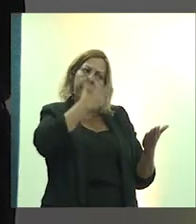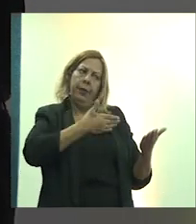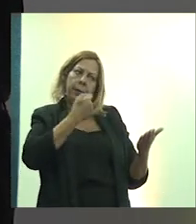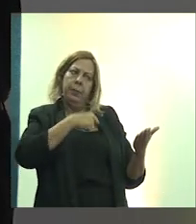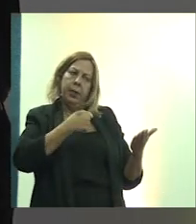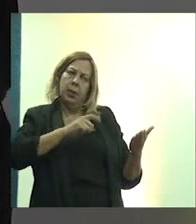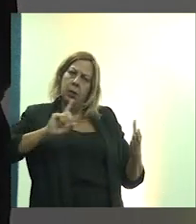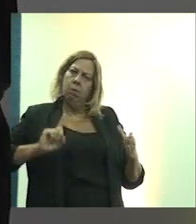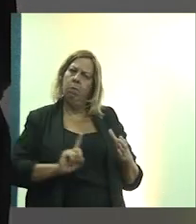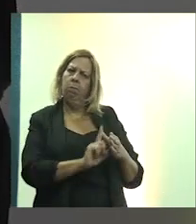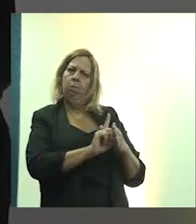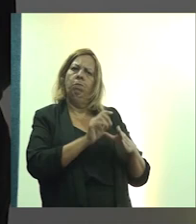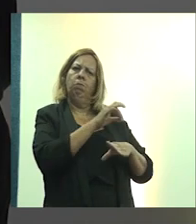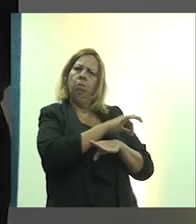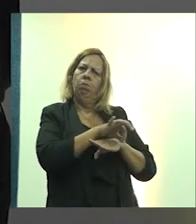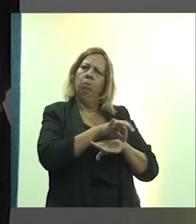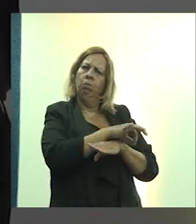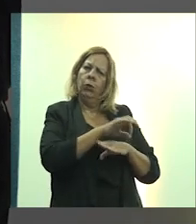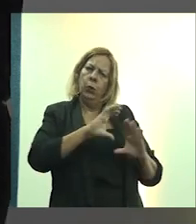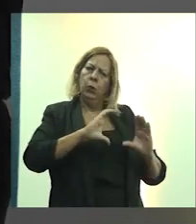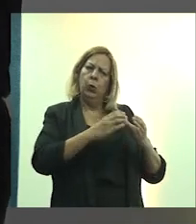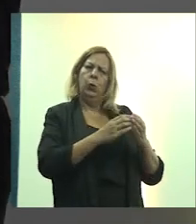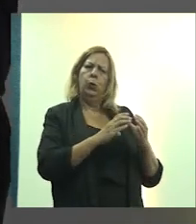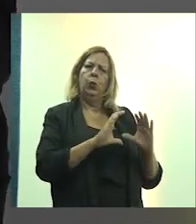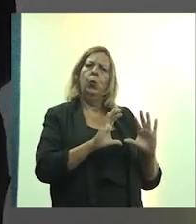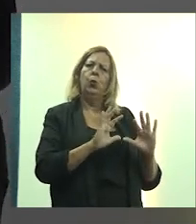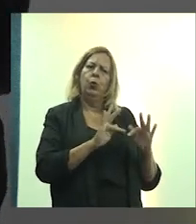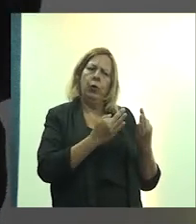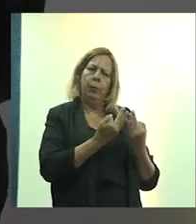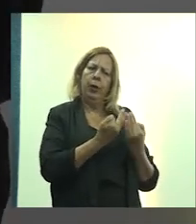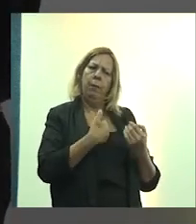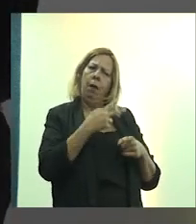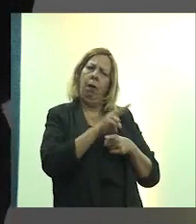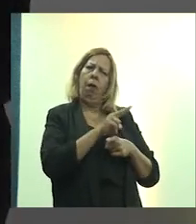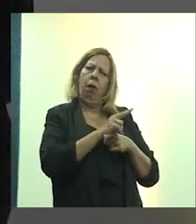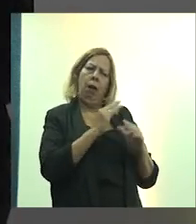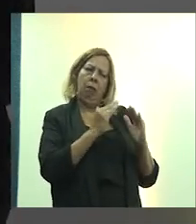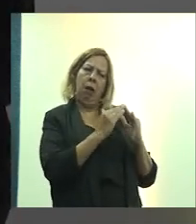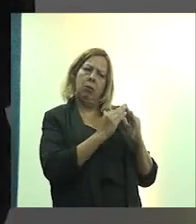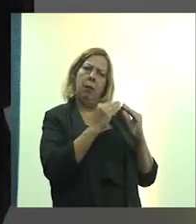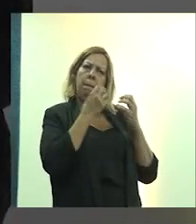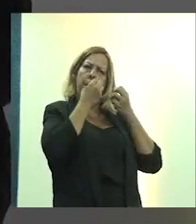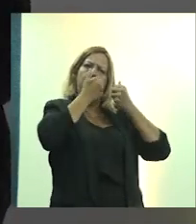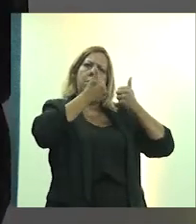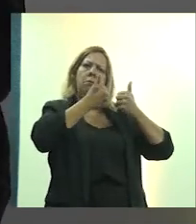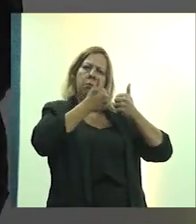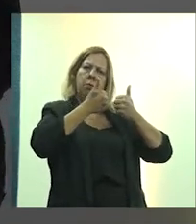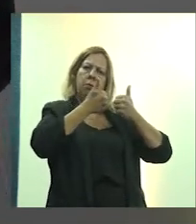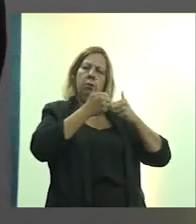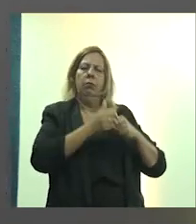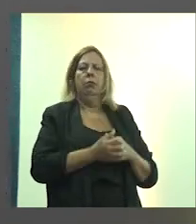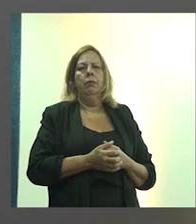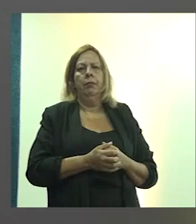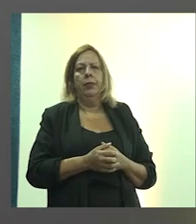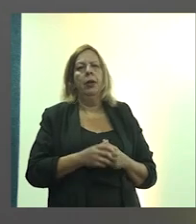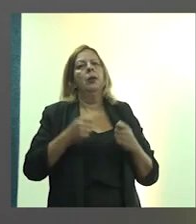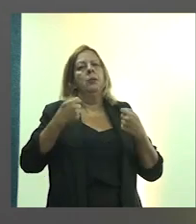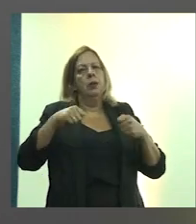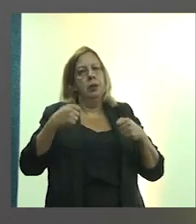Incluir o arquiteto nas equipes do SUS para curar a casa que deixa a família doente. Ele significa melhorar os